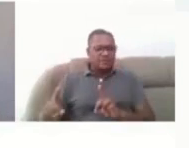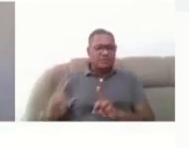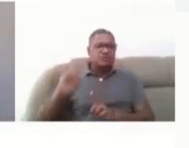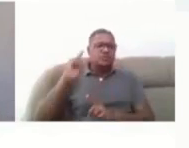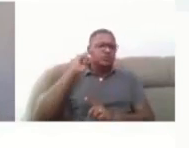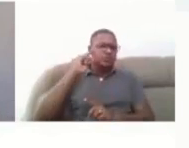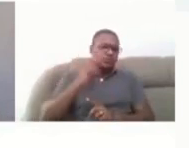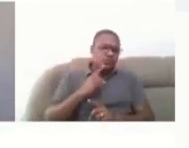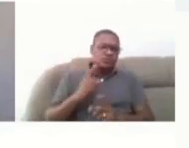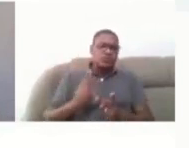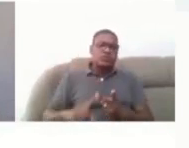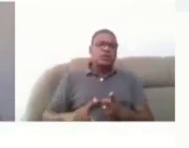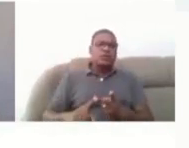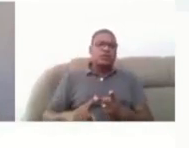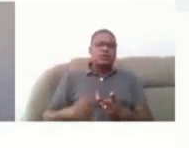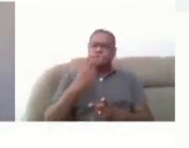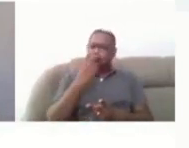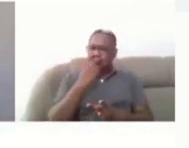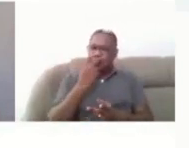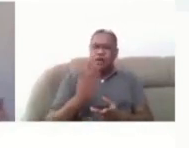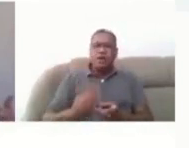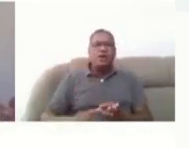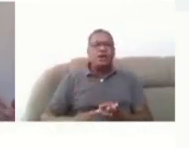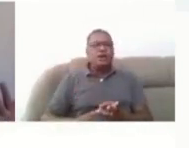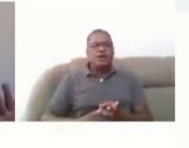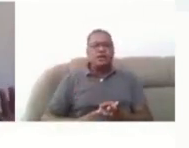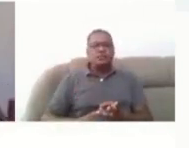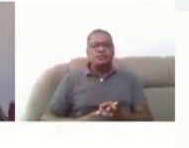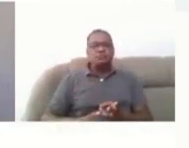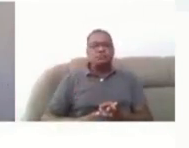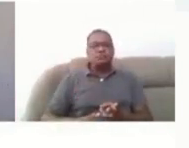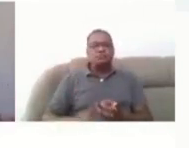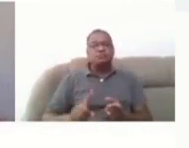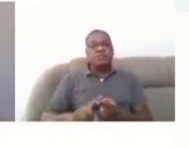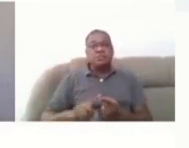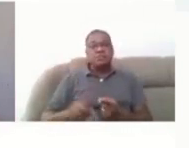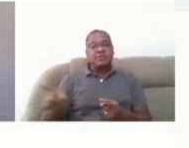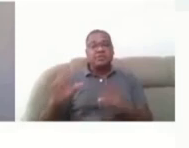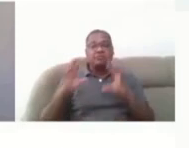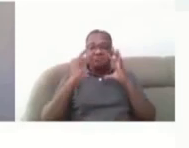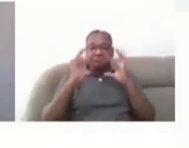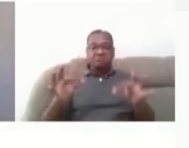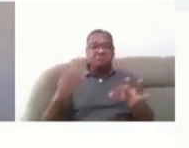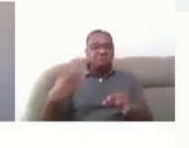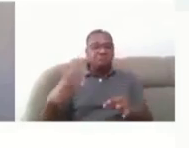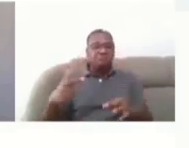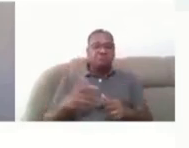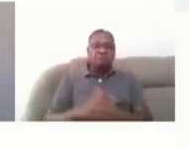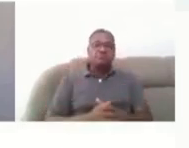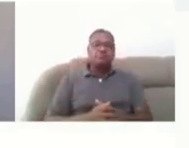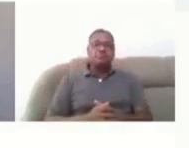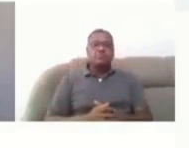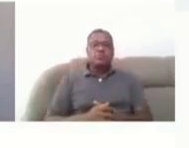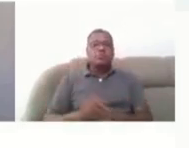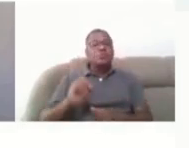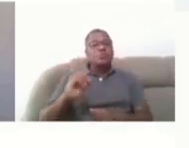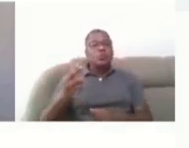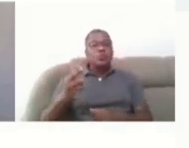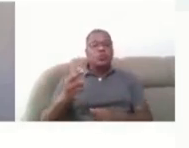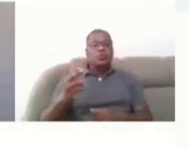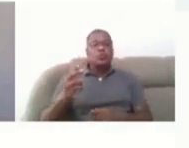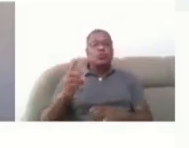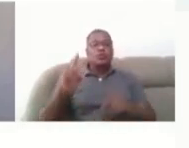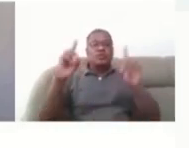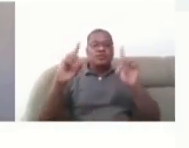visual, como estamos falando aqui, mas as pessoas, às vezes, com uma dificuldade de atenção, as pessoas com deficiência